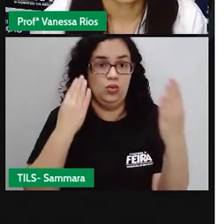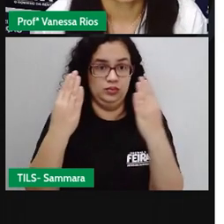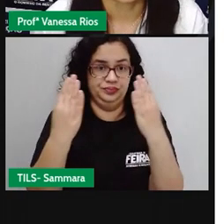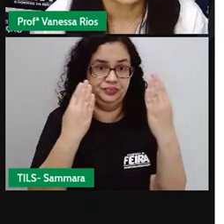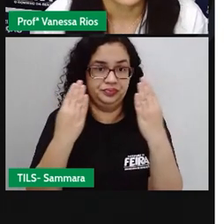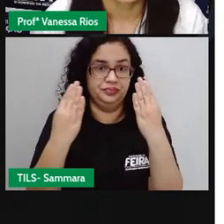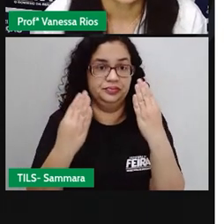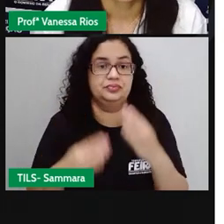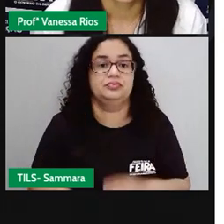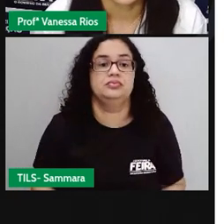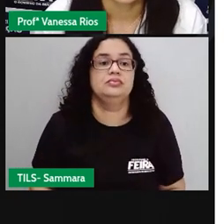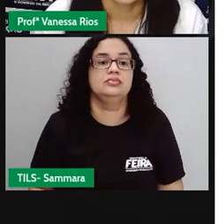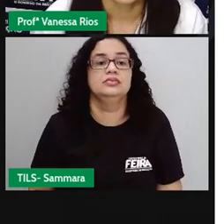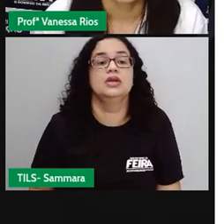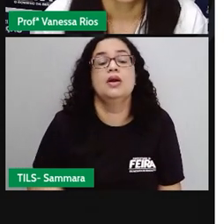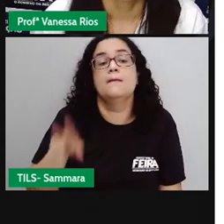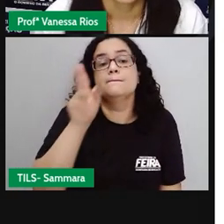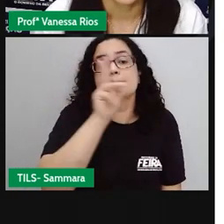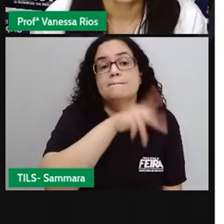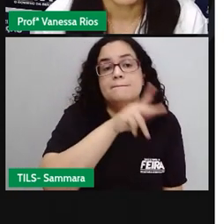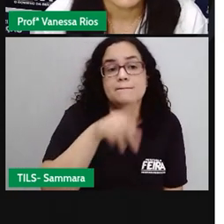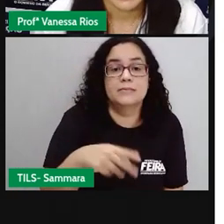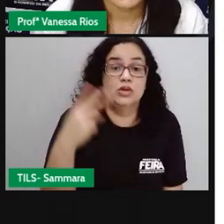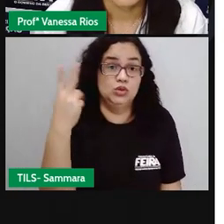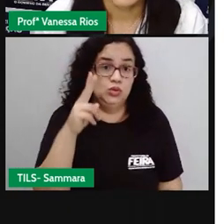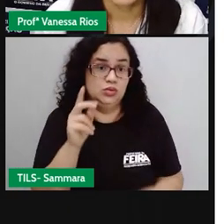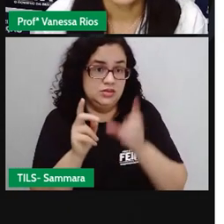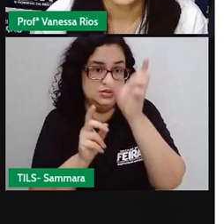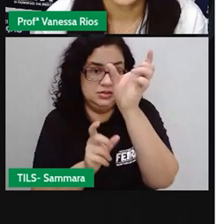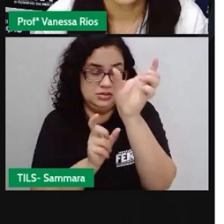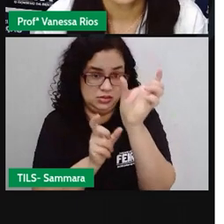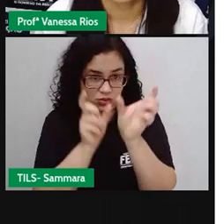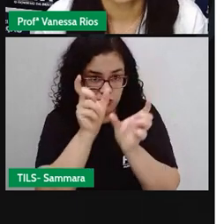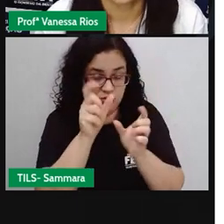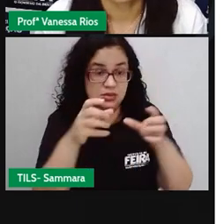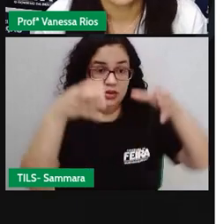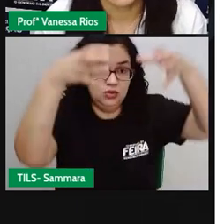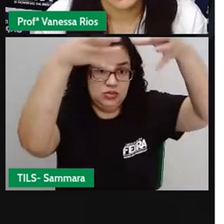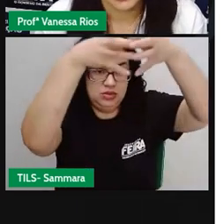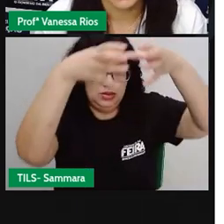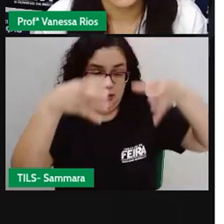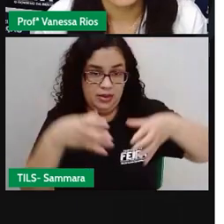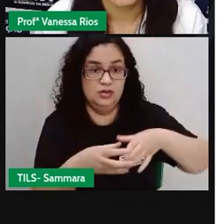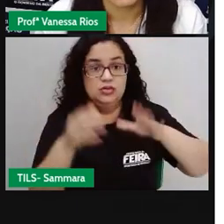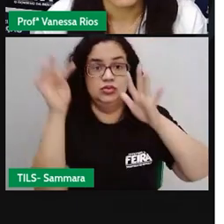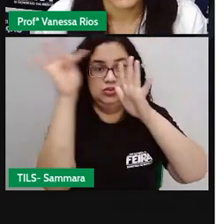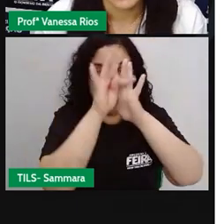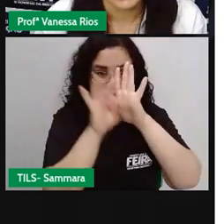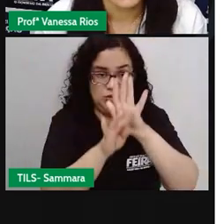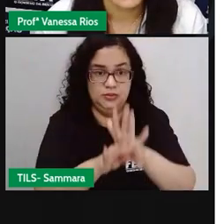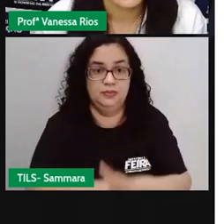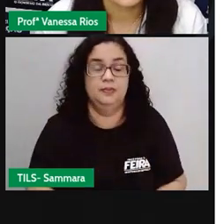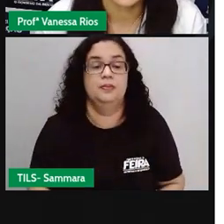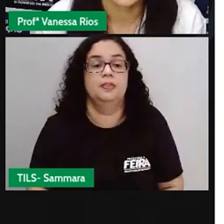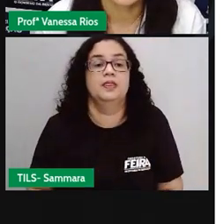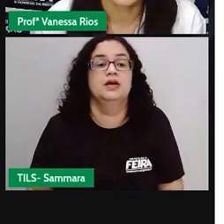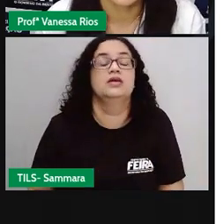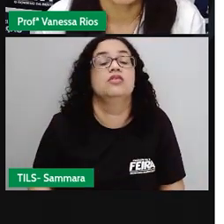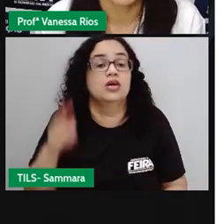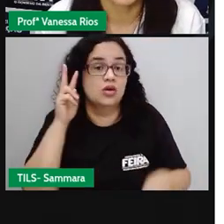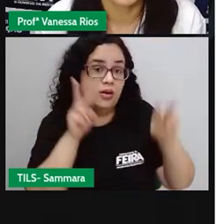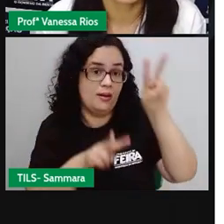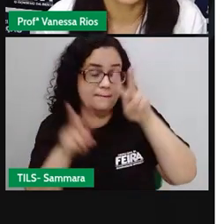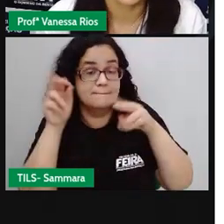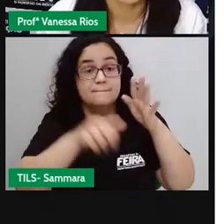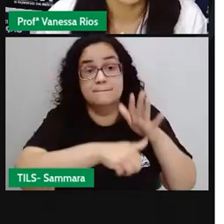comparação. A Pró trouxe aí, ó, dois parágrafos dos textos que foram lindos. E aí a gente